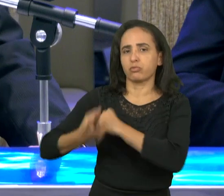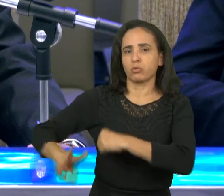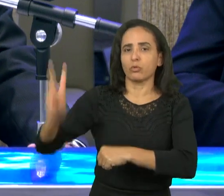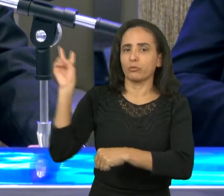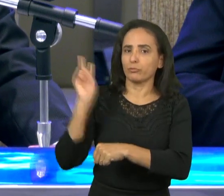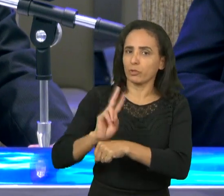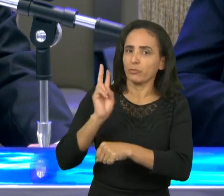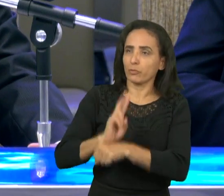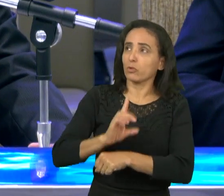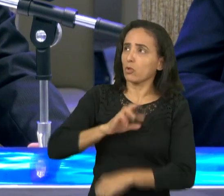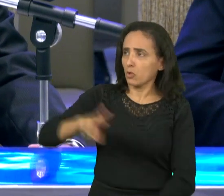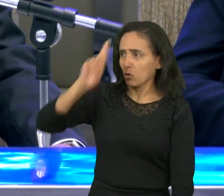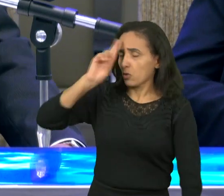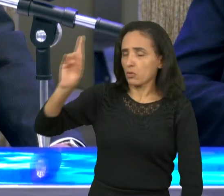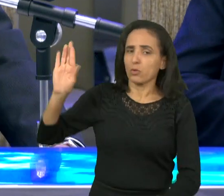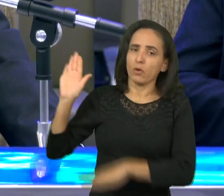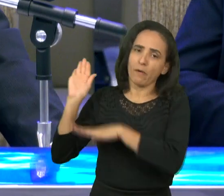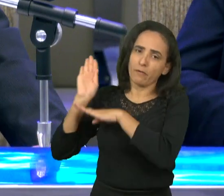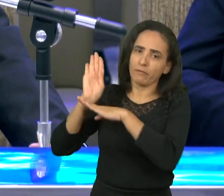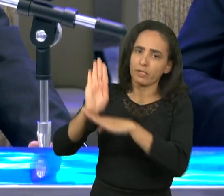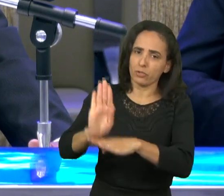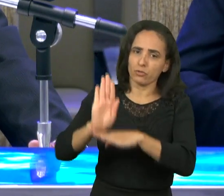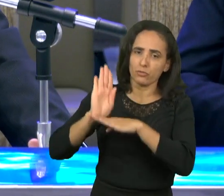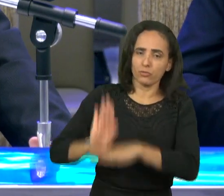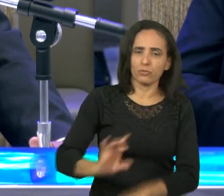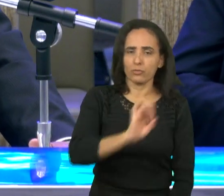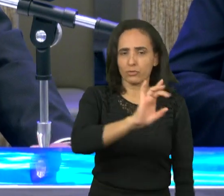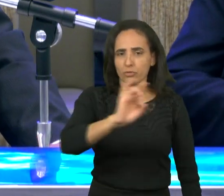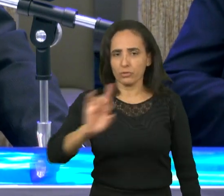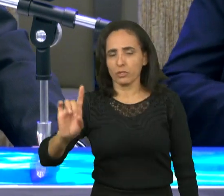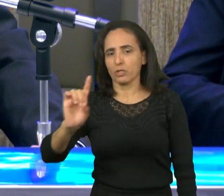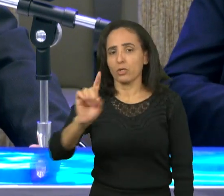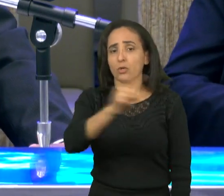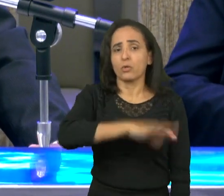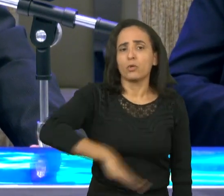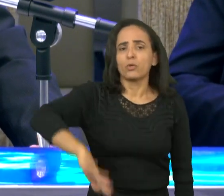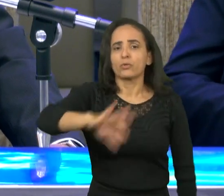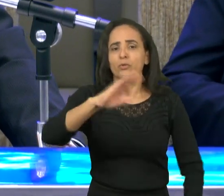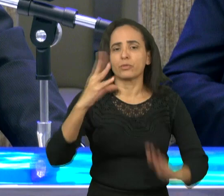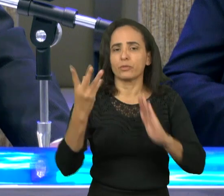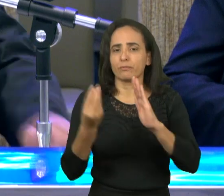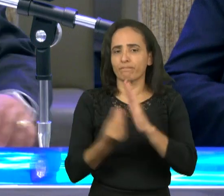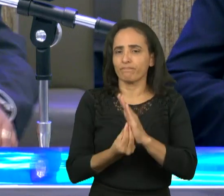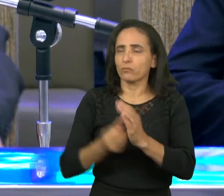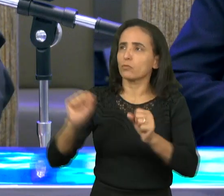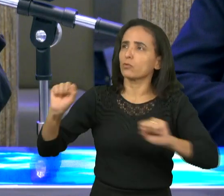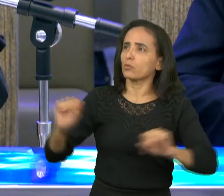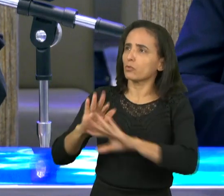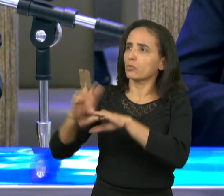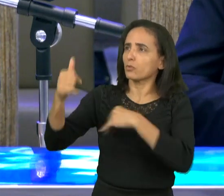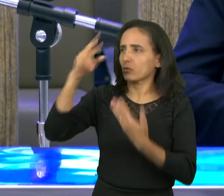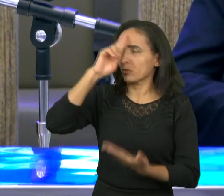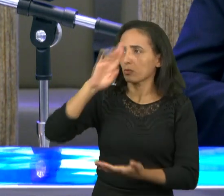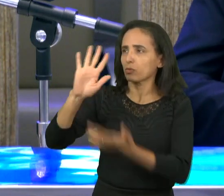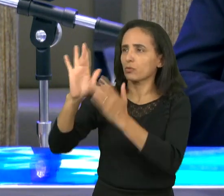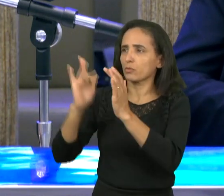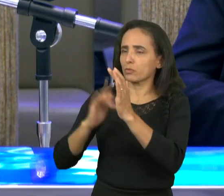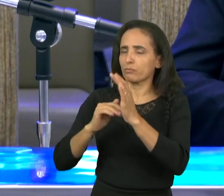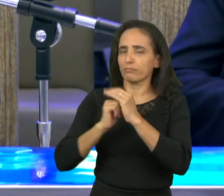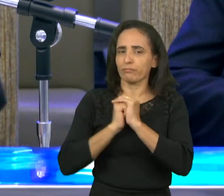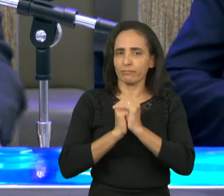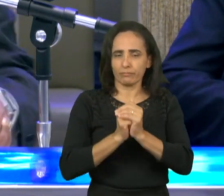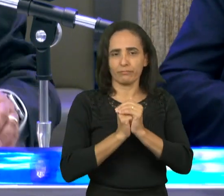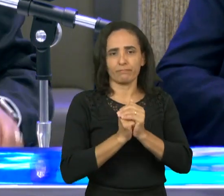livrarei. O Senhor livrará a igreja. Glorificado seja o nome do Senhor deste momento